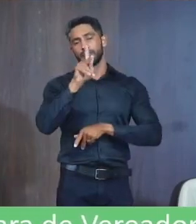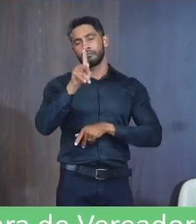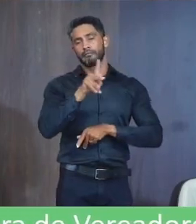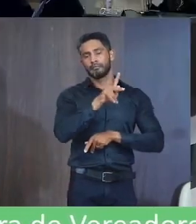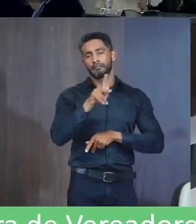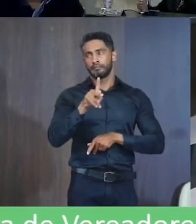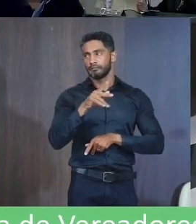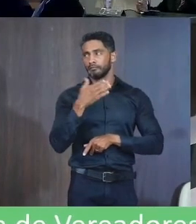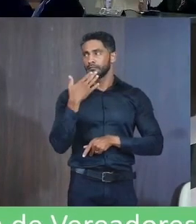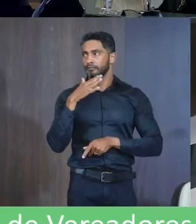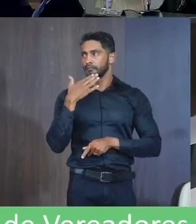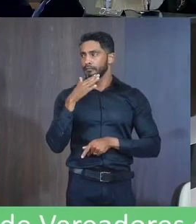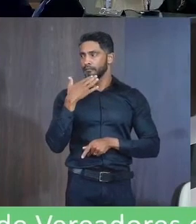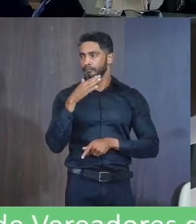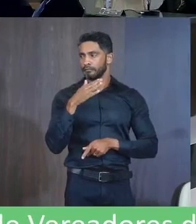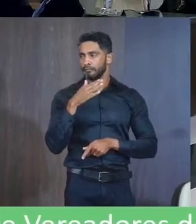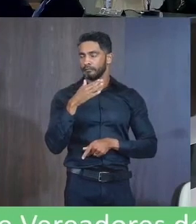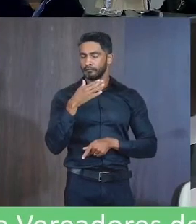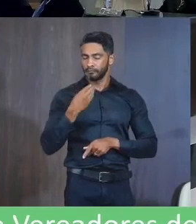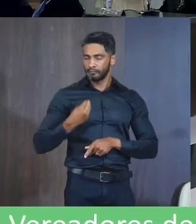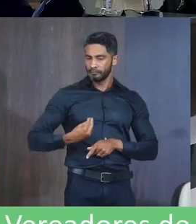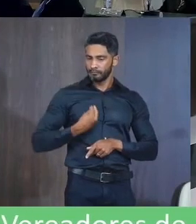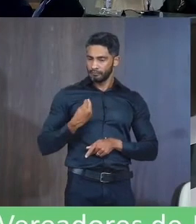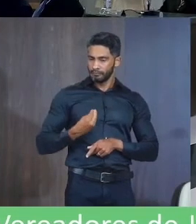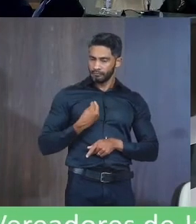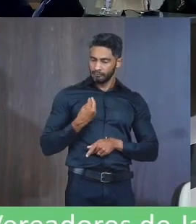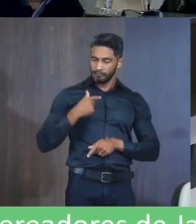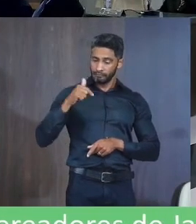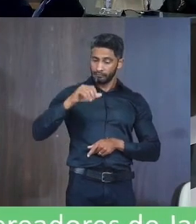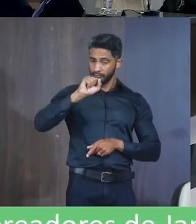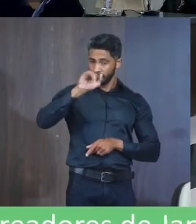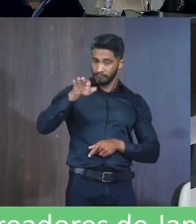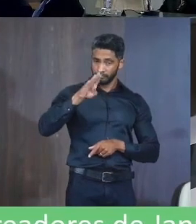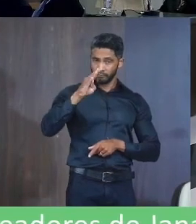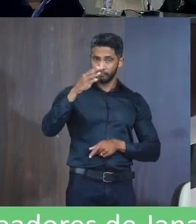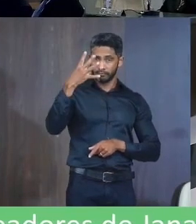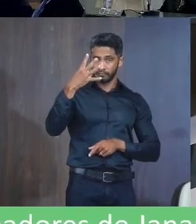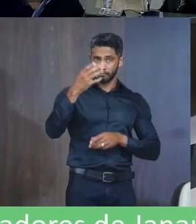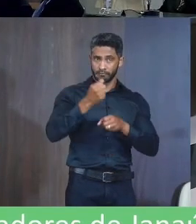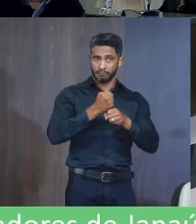Os quais Residem em Janaúba Há 4 anos Atualmente